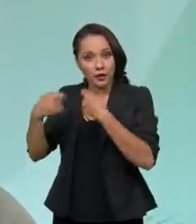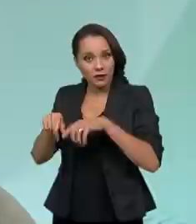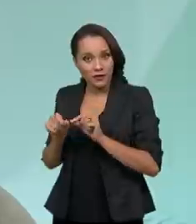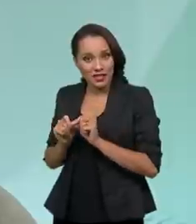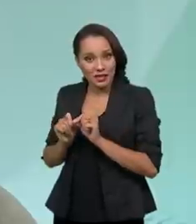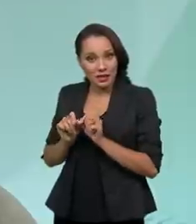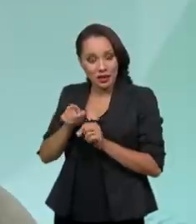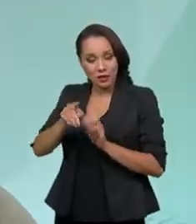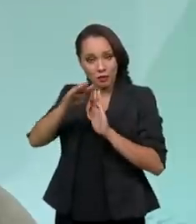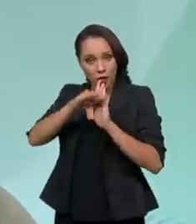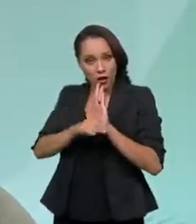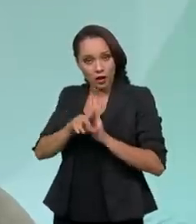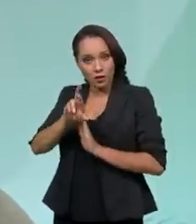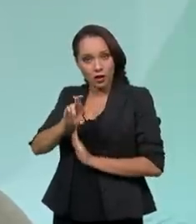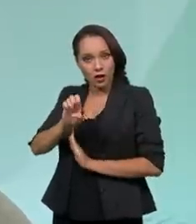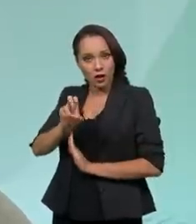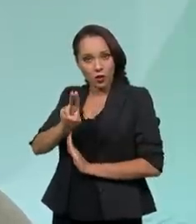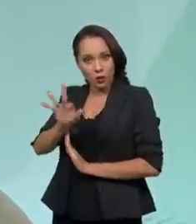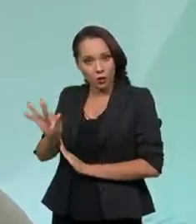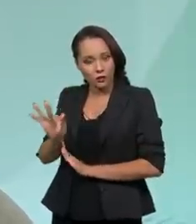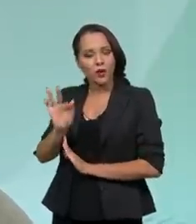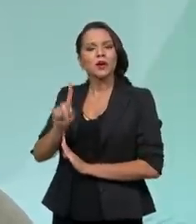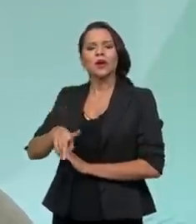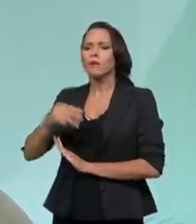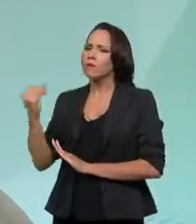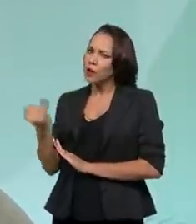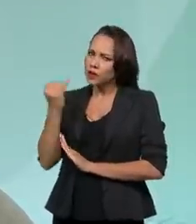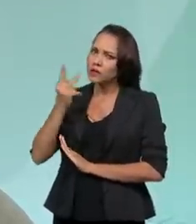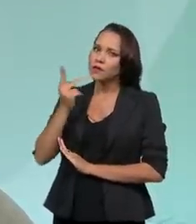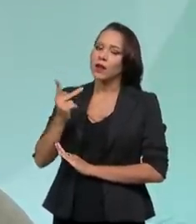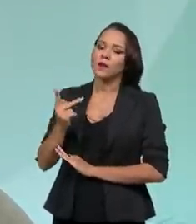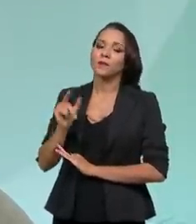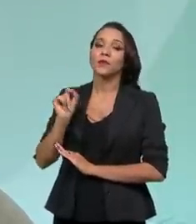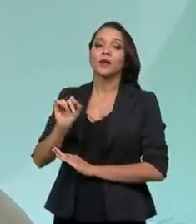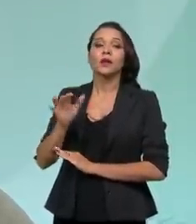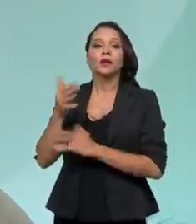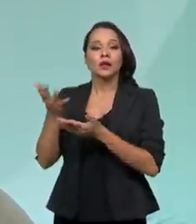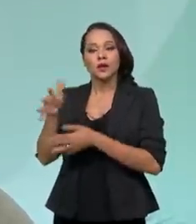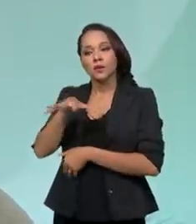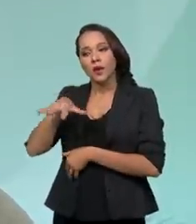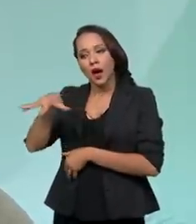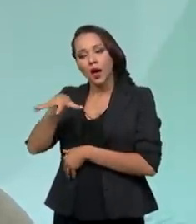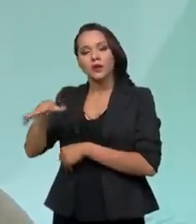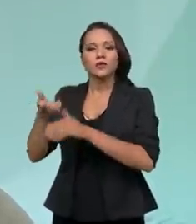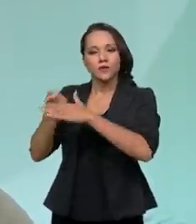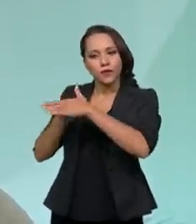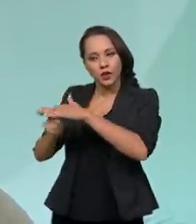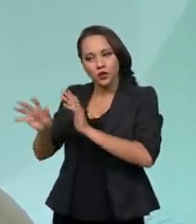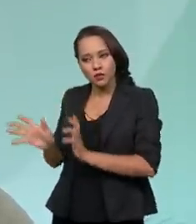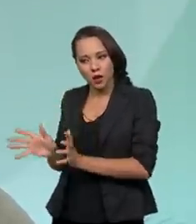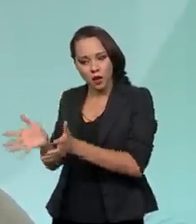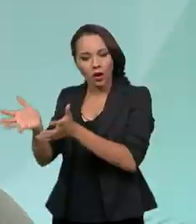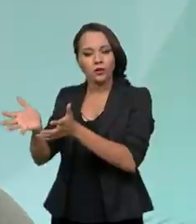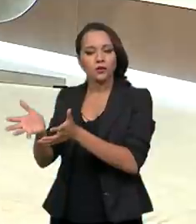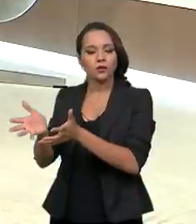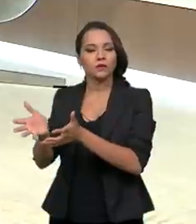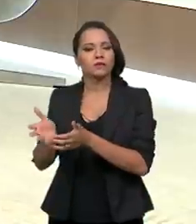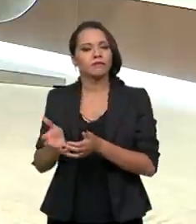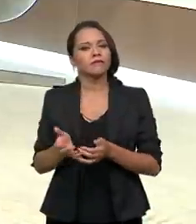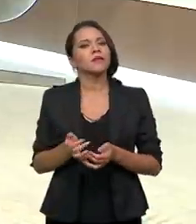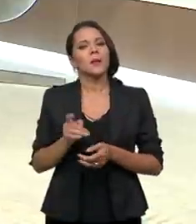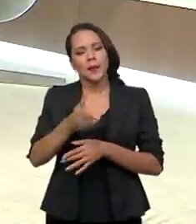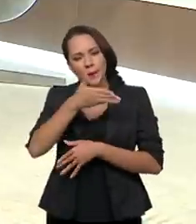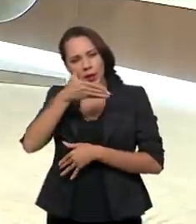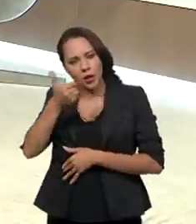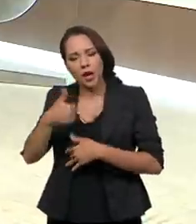deste programa REUF, que é importante destacar, ele serve tanto para a parte de investimento, equipamentos, para